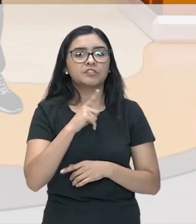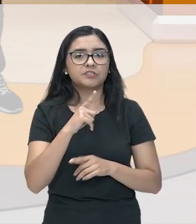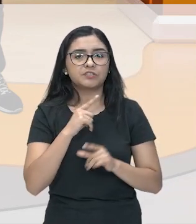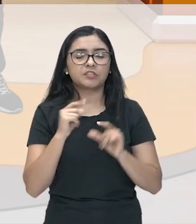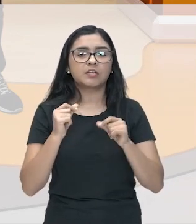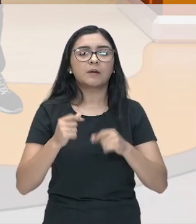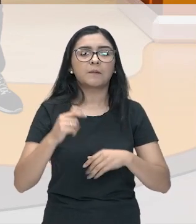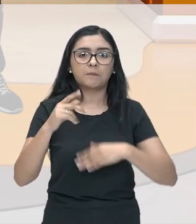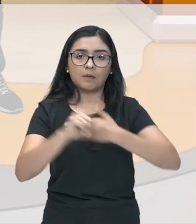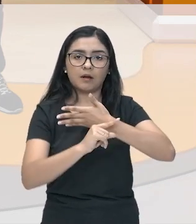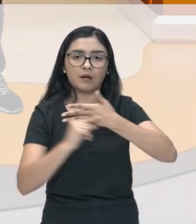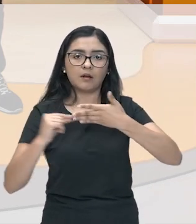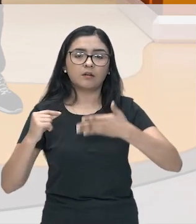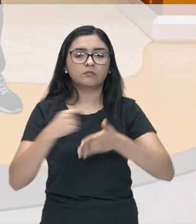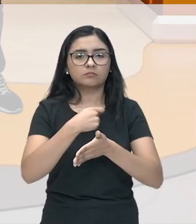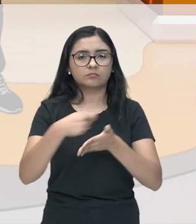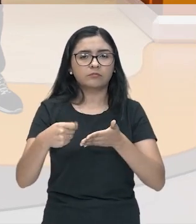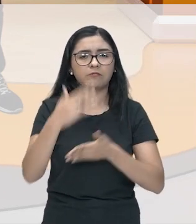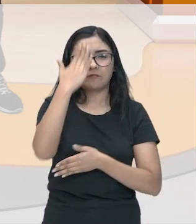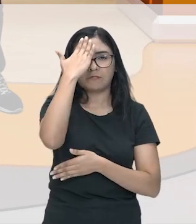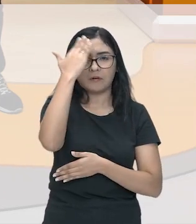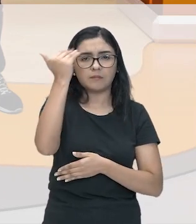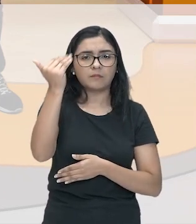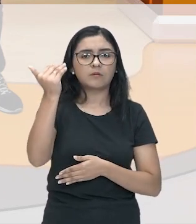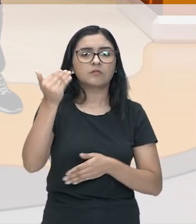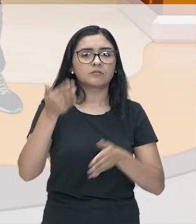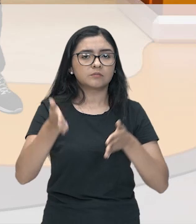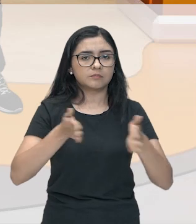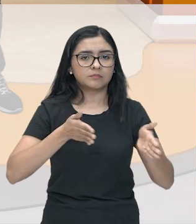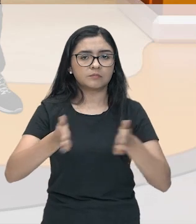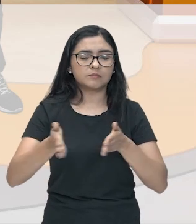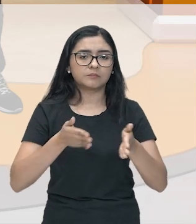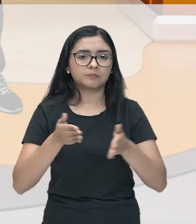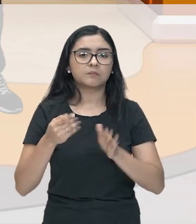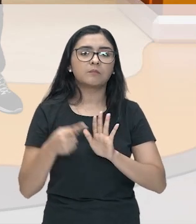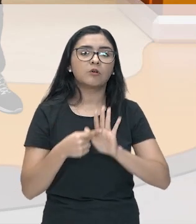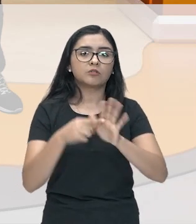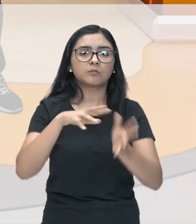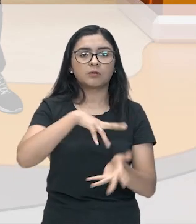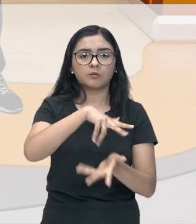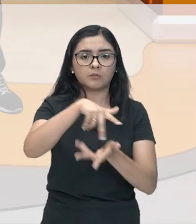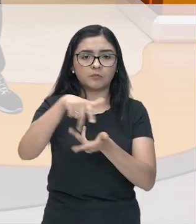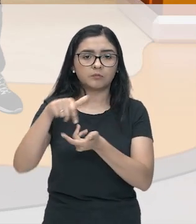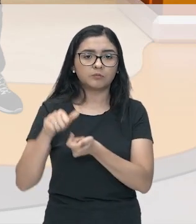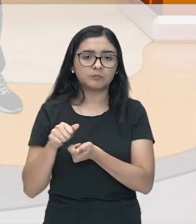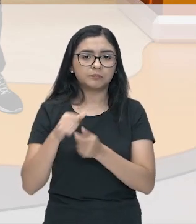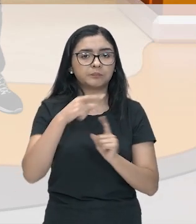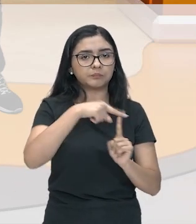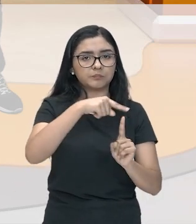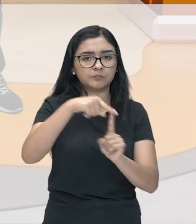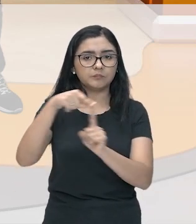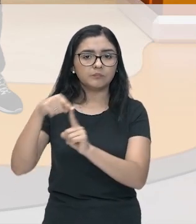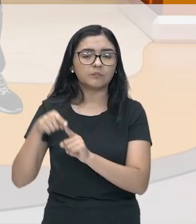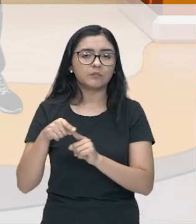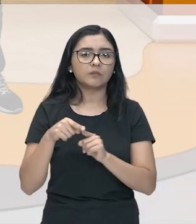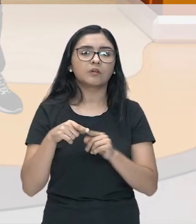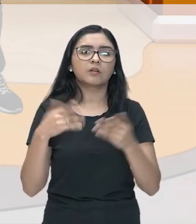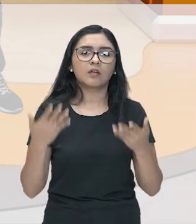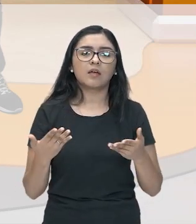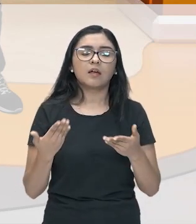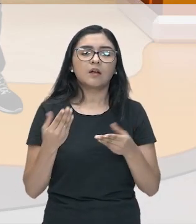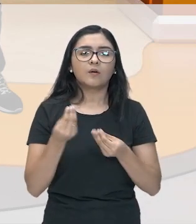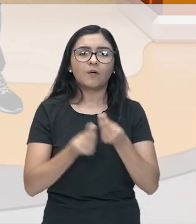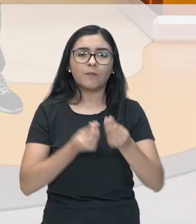dramaturgos conhecidos na época trouxe para o mundo as ideias de tragédia e comédia. Essas formas de contar história no palco